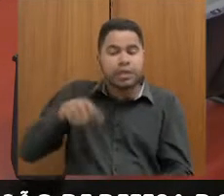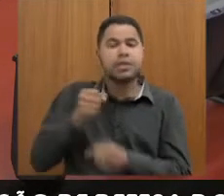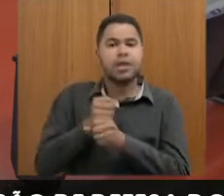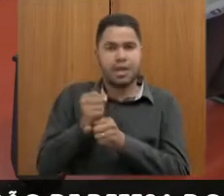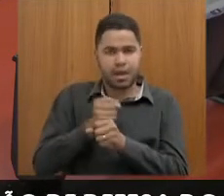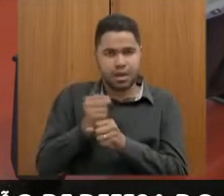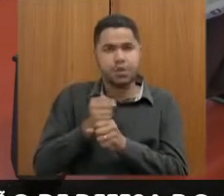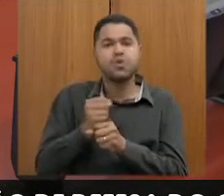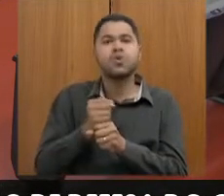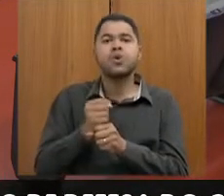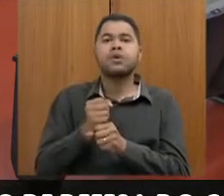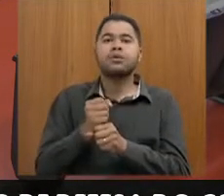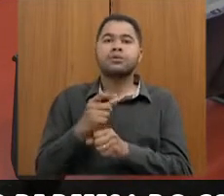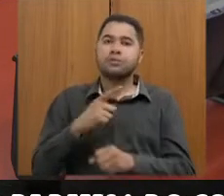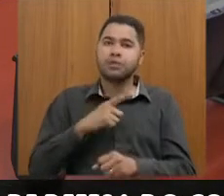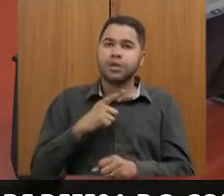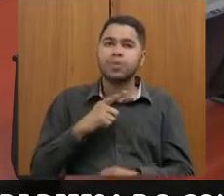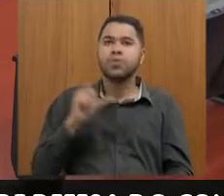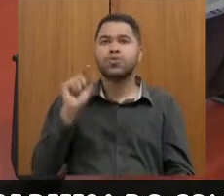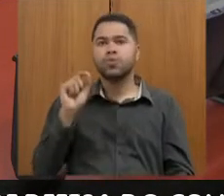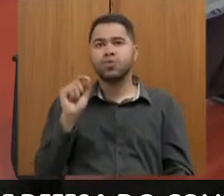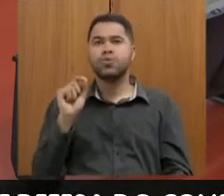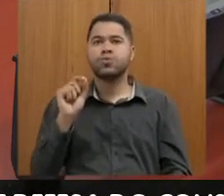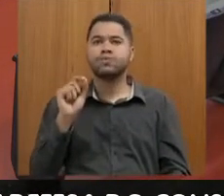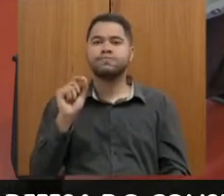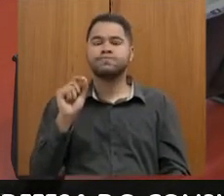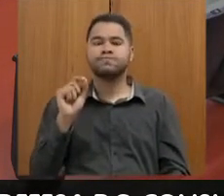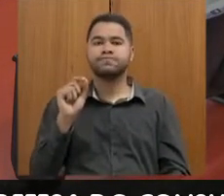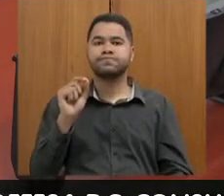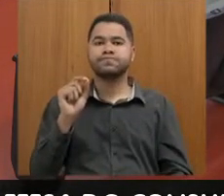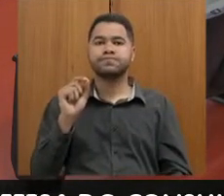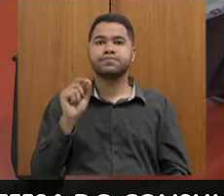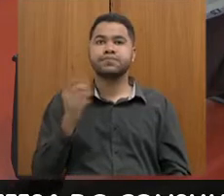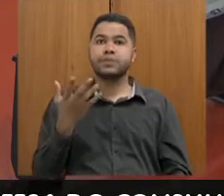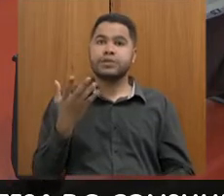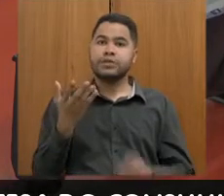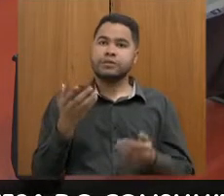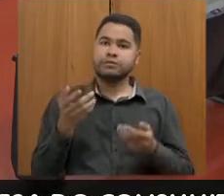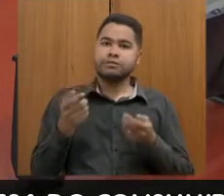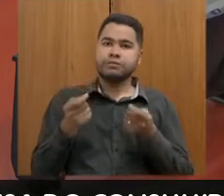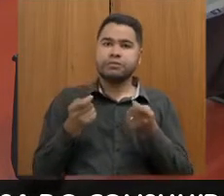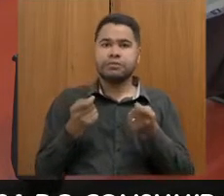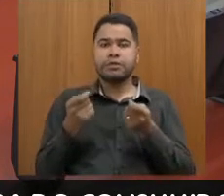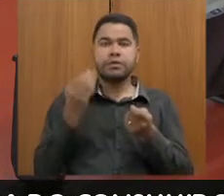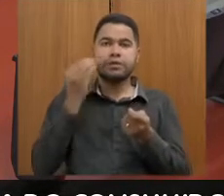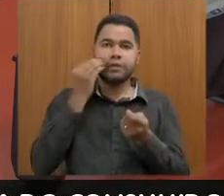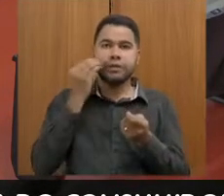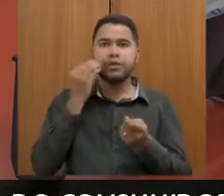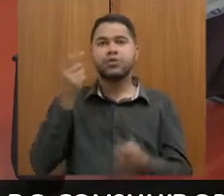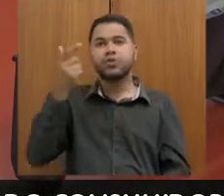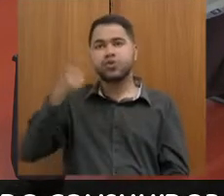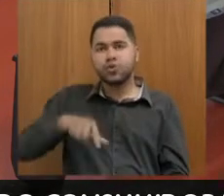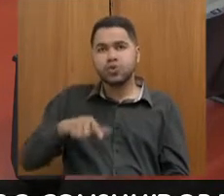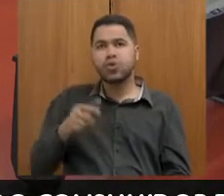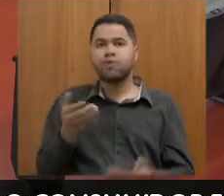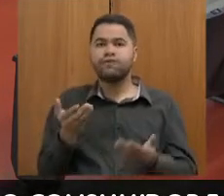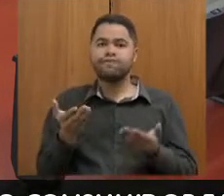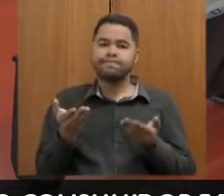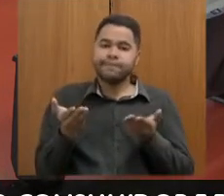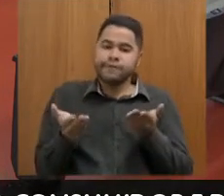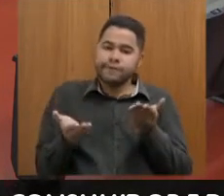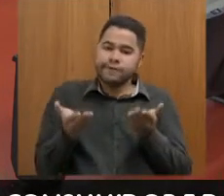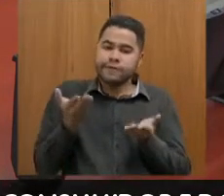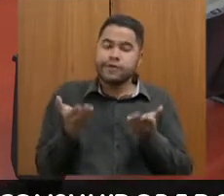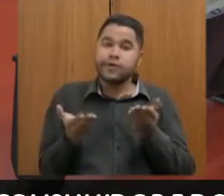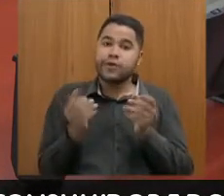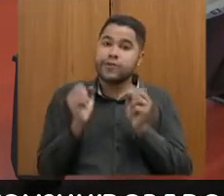temos um desequilíbrio. A gente está buscando novamente a convergência do equilíbrio. A